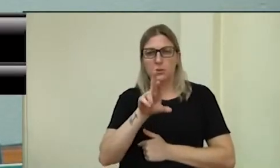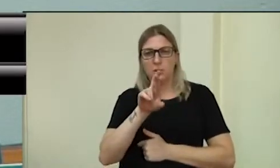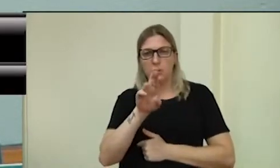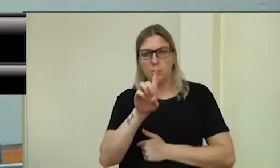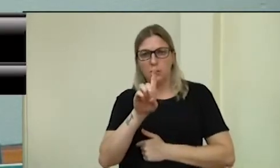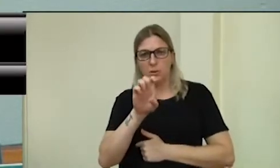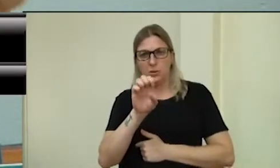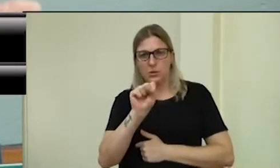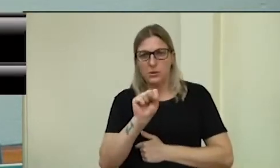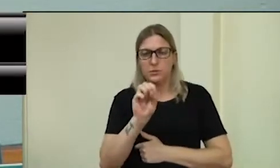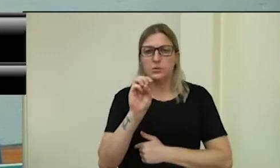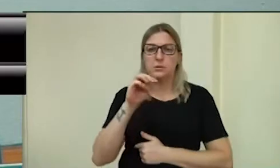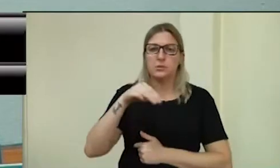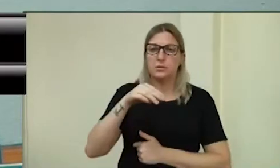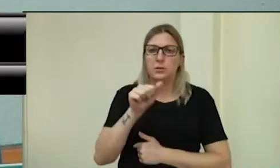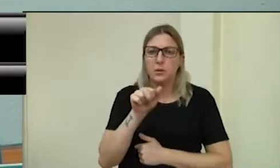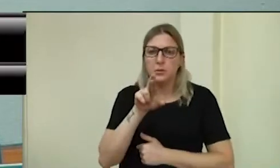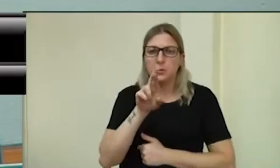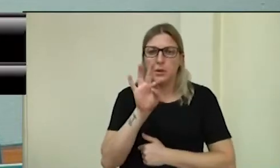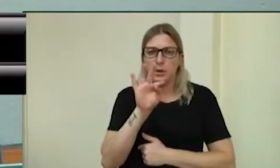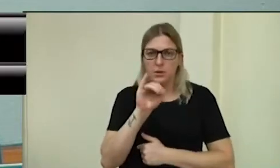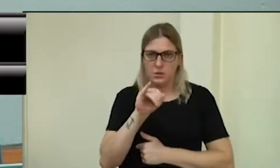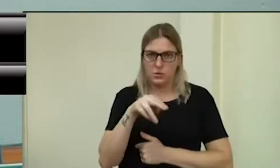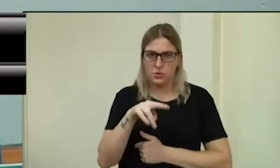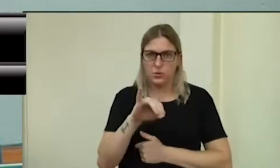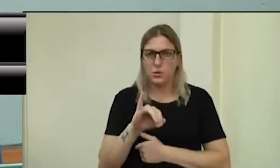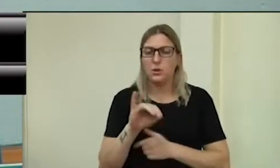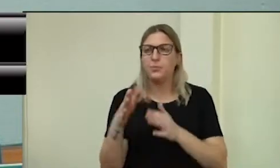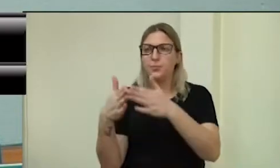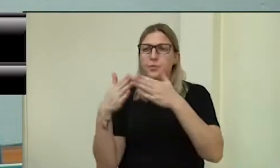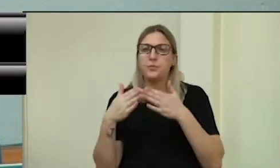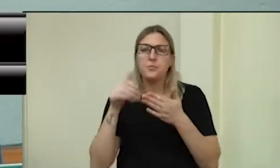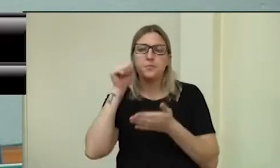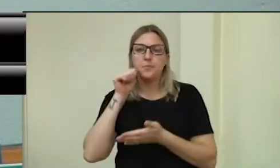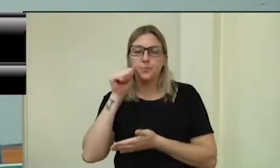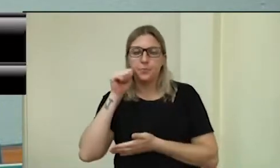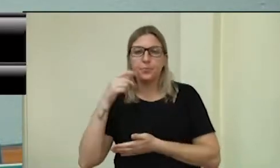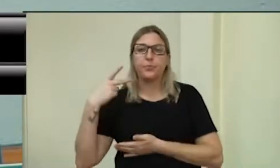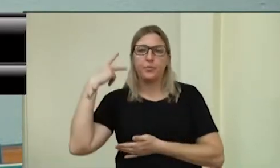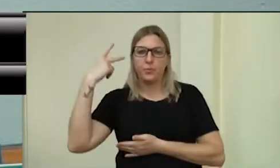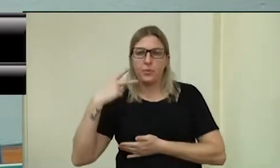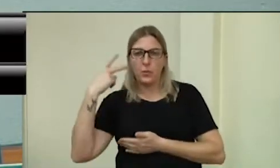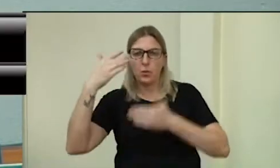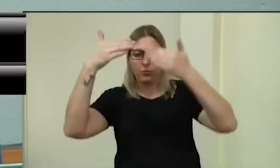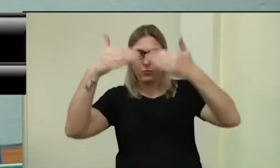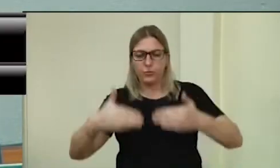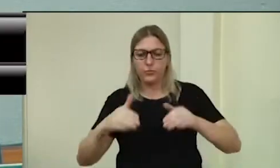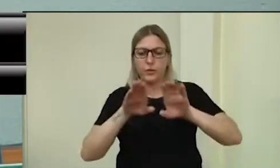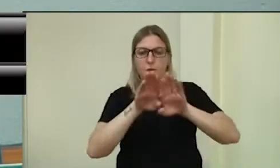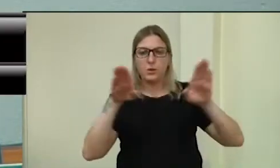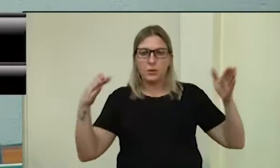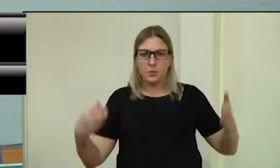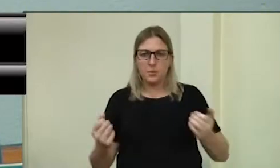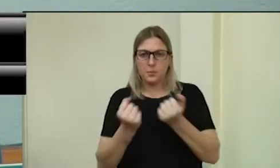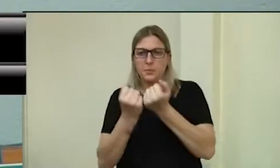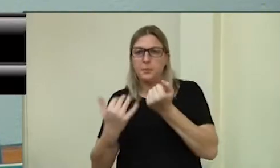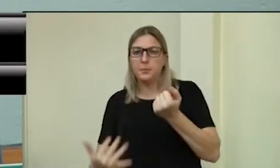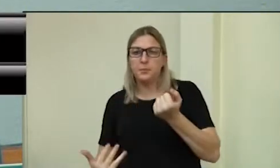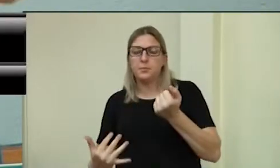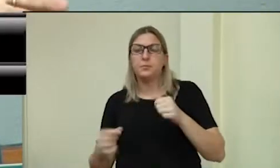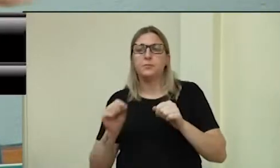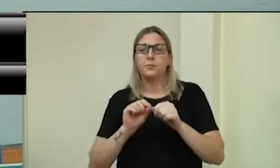Solicito a mesma, que vem até aqui à frente, para a formalização do seu compromisso de posse.